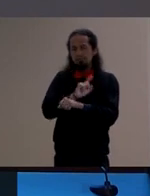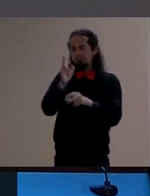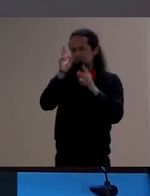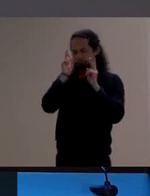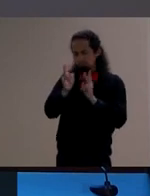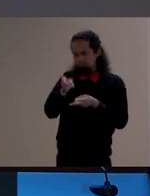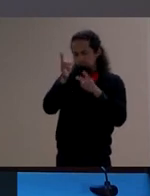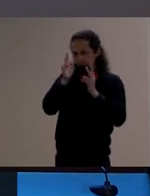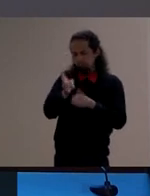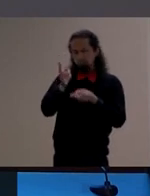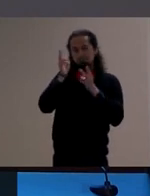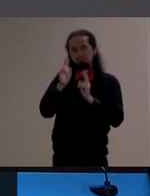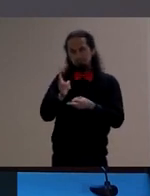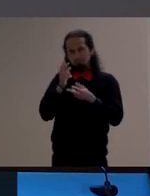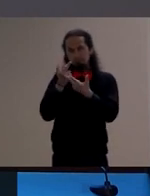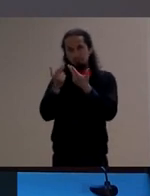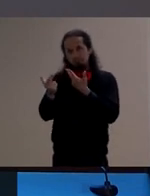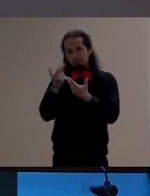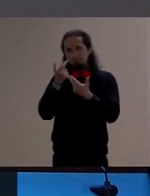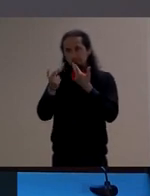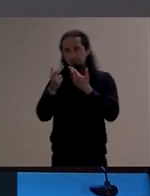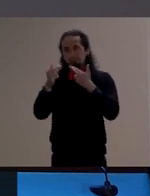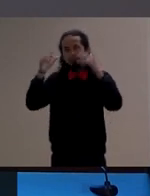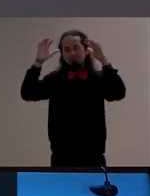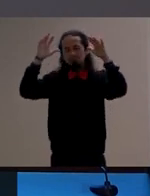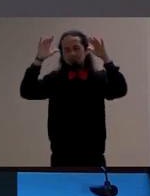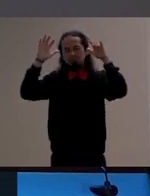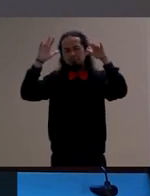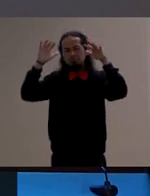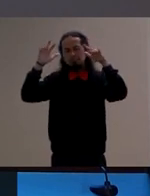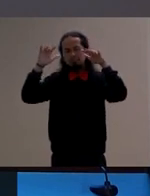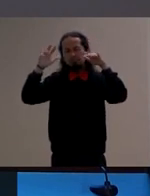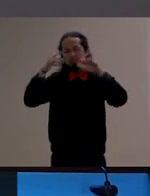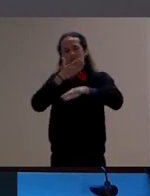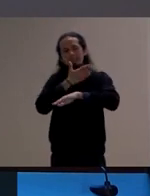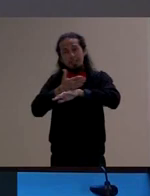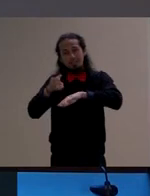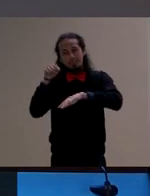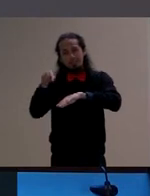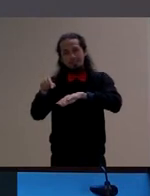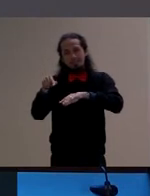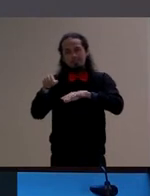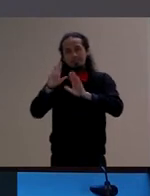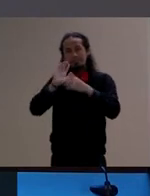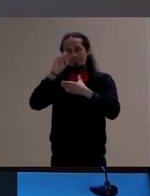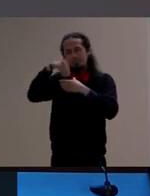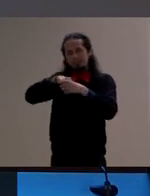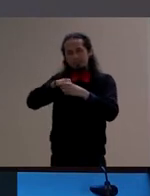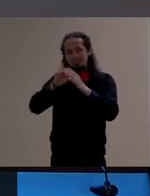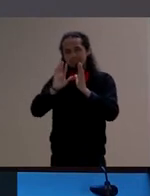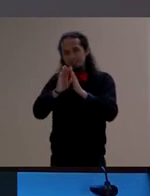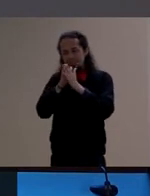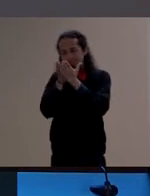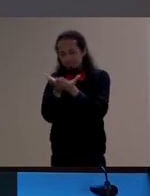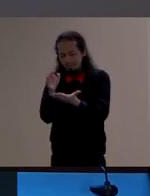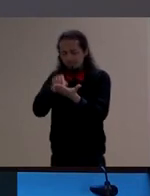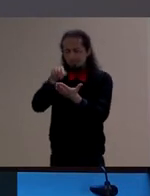flocos de neve assim ela adentra dentro do livro com ilimitada confiança